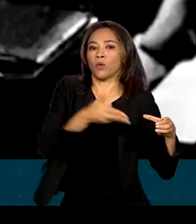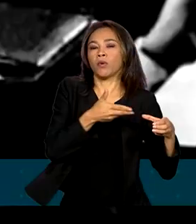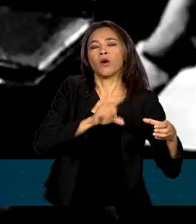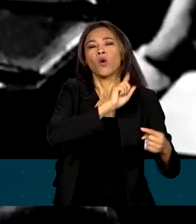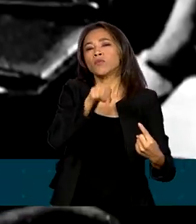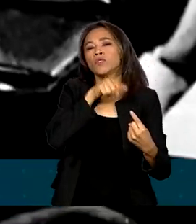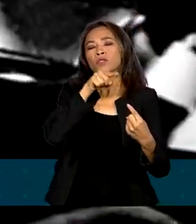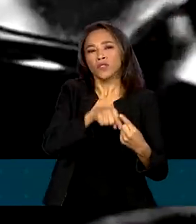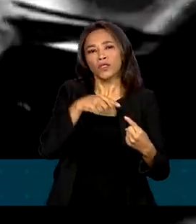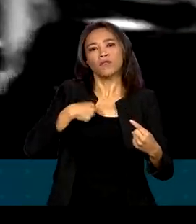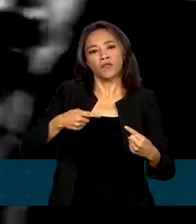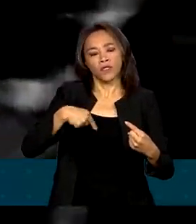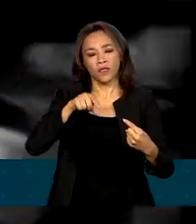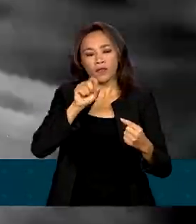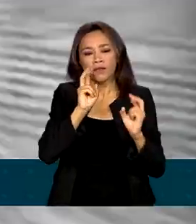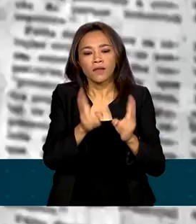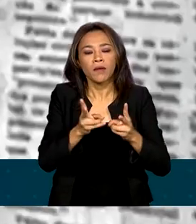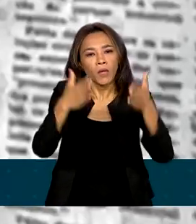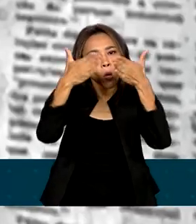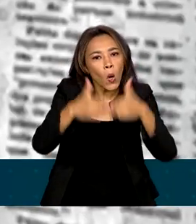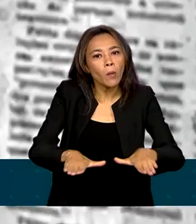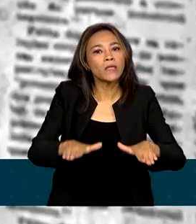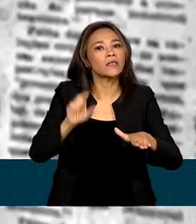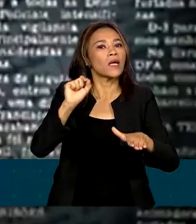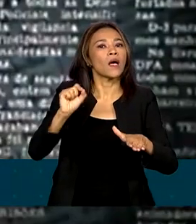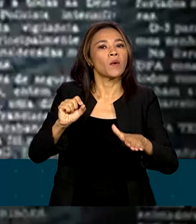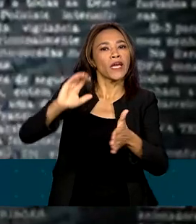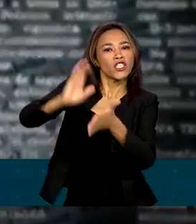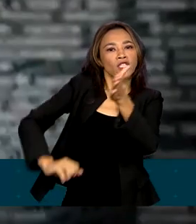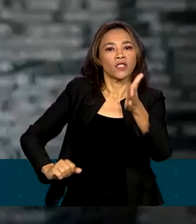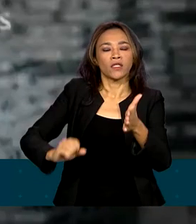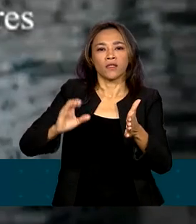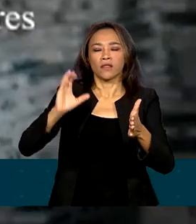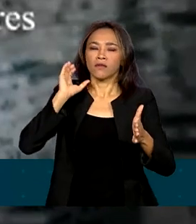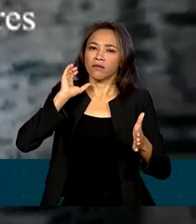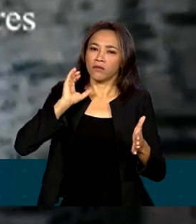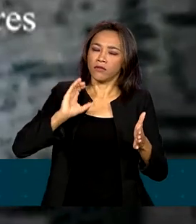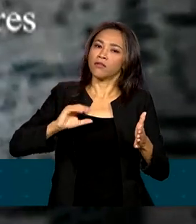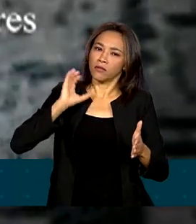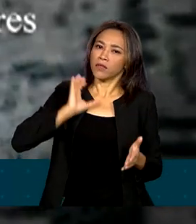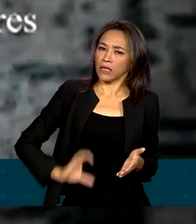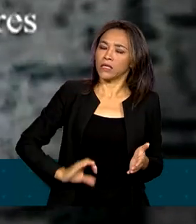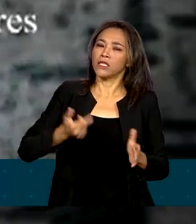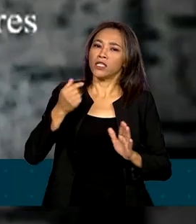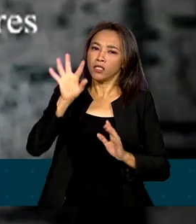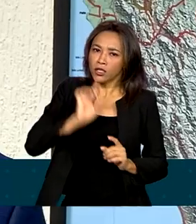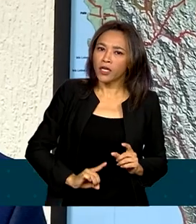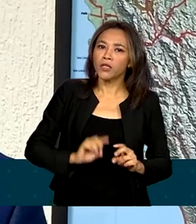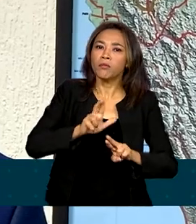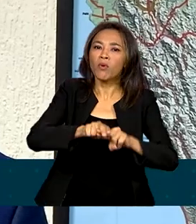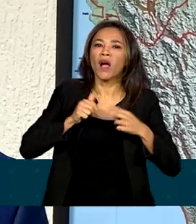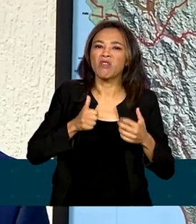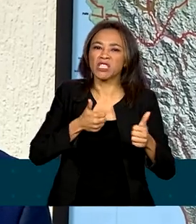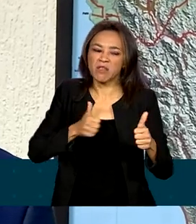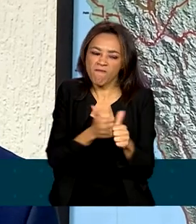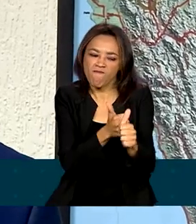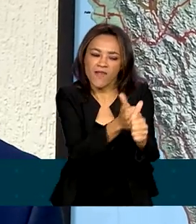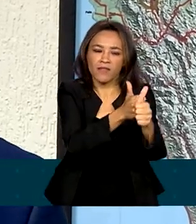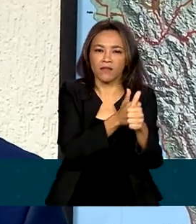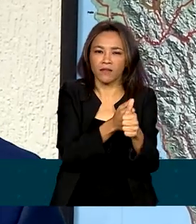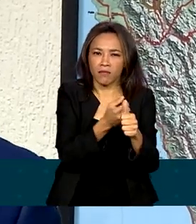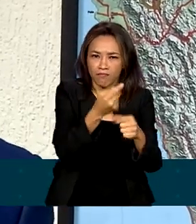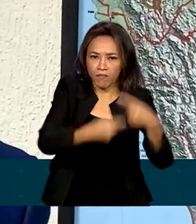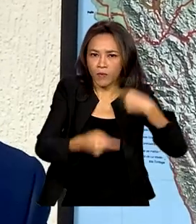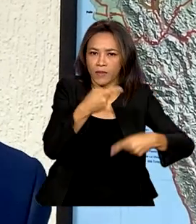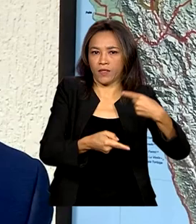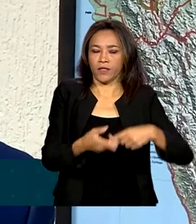cidadão sempre que ocorresse a confirmação de perdas e danos por questões políticas. Reconstruir a memória, mas